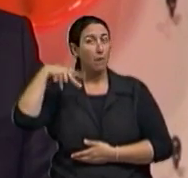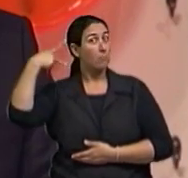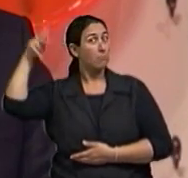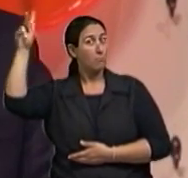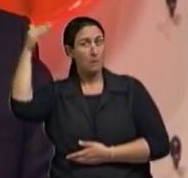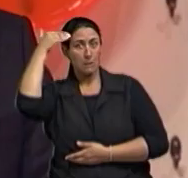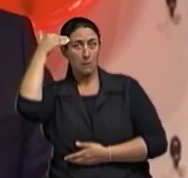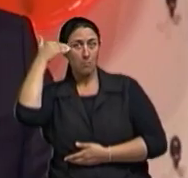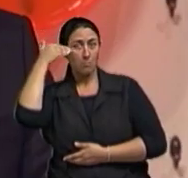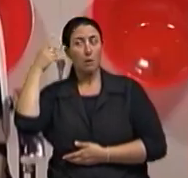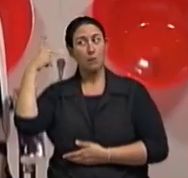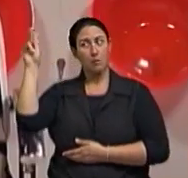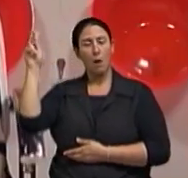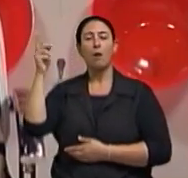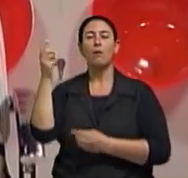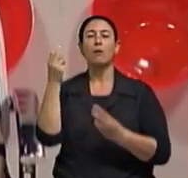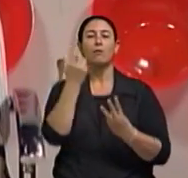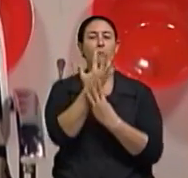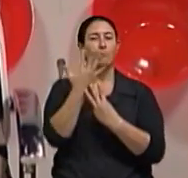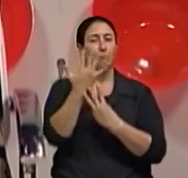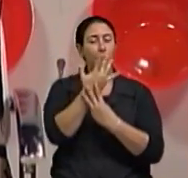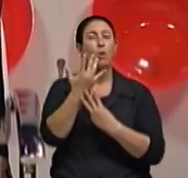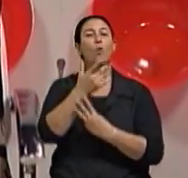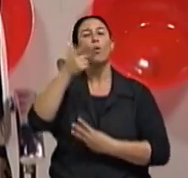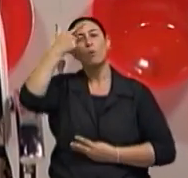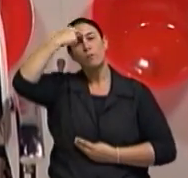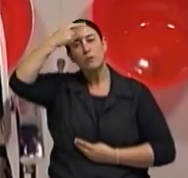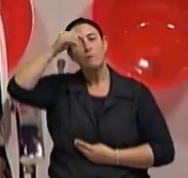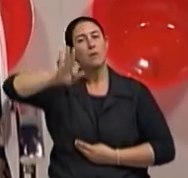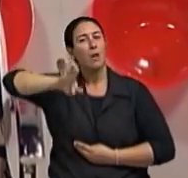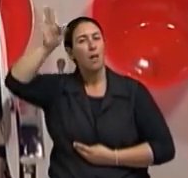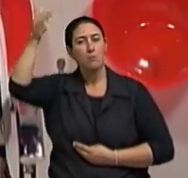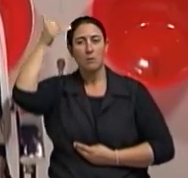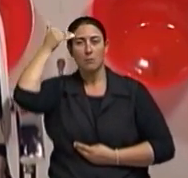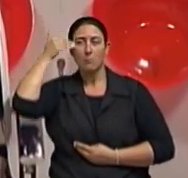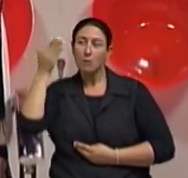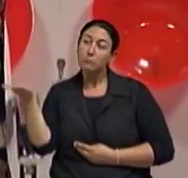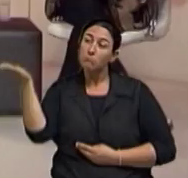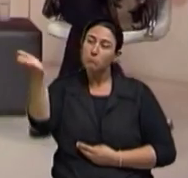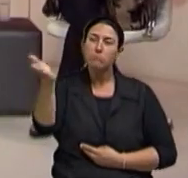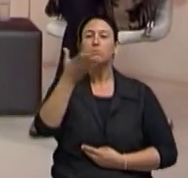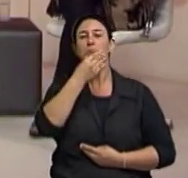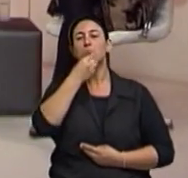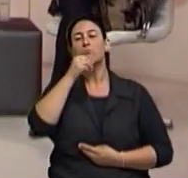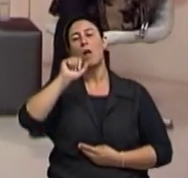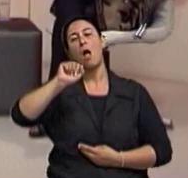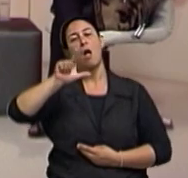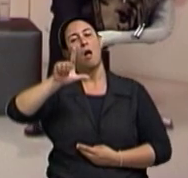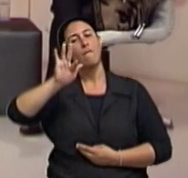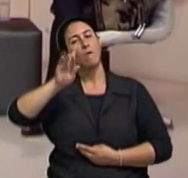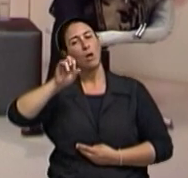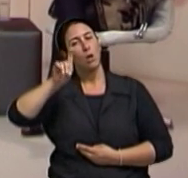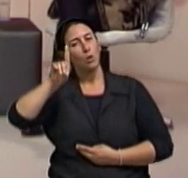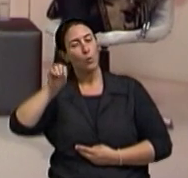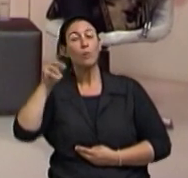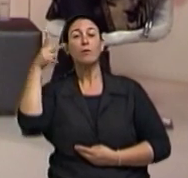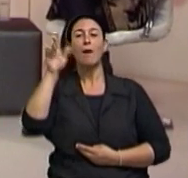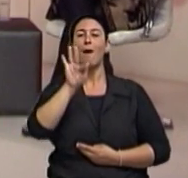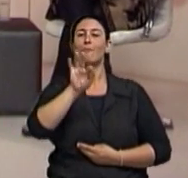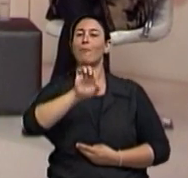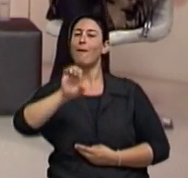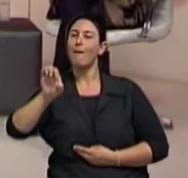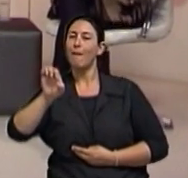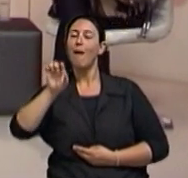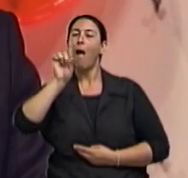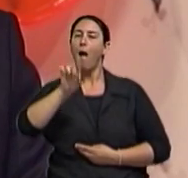Alfredo Meneghetti da Fundação de Economia e Estatística do Rio Grande do Sul. Professor Alfredo, a gente nesse